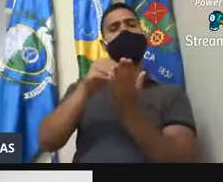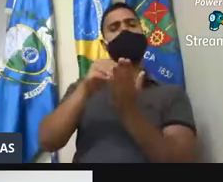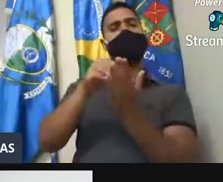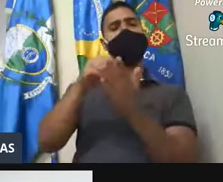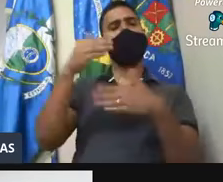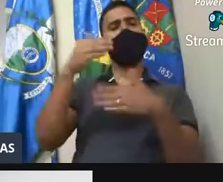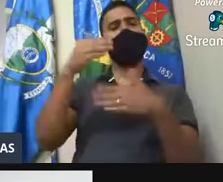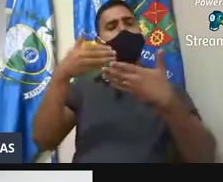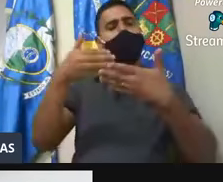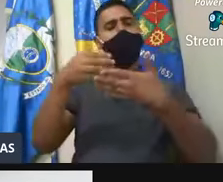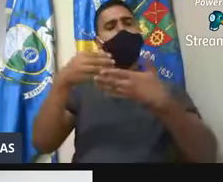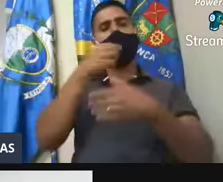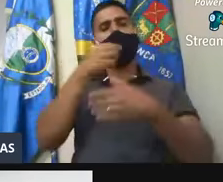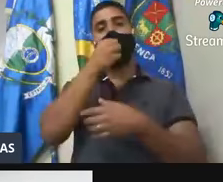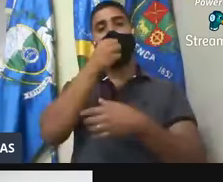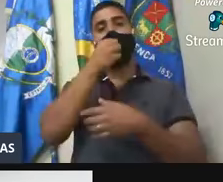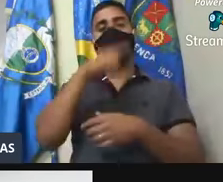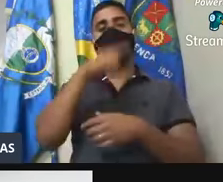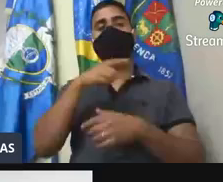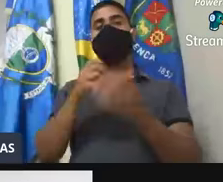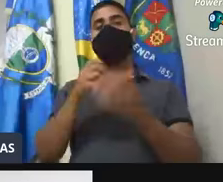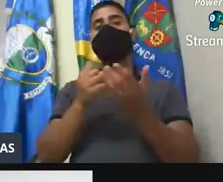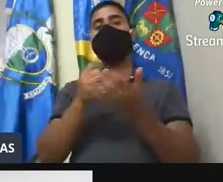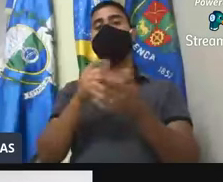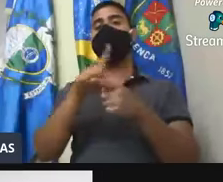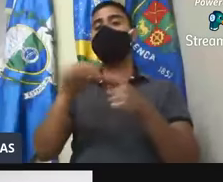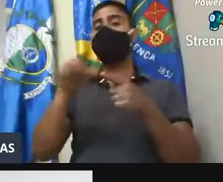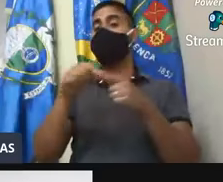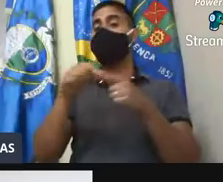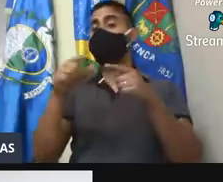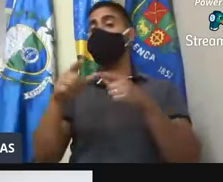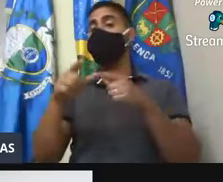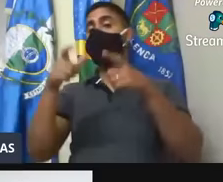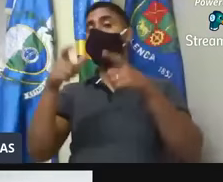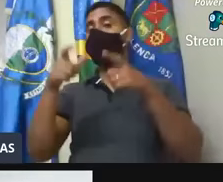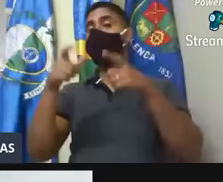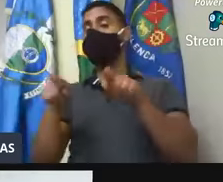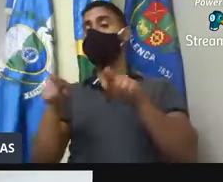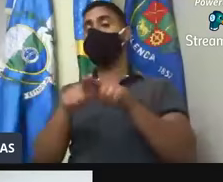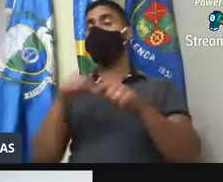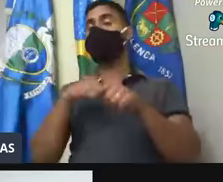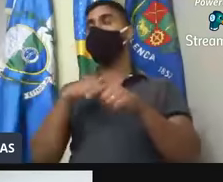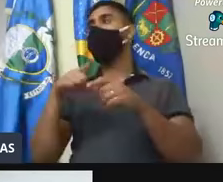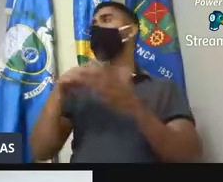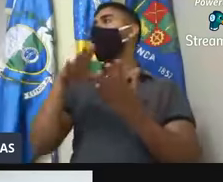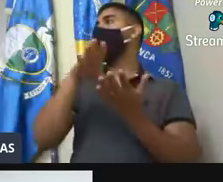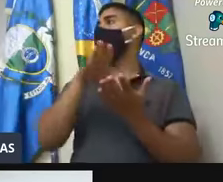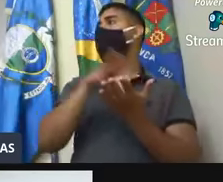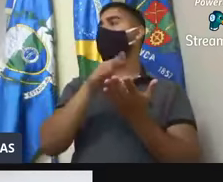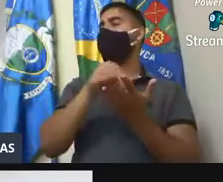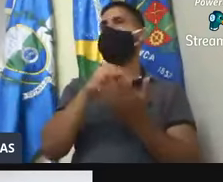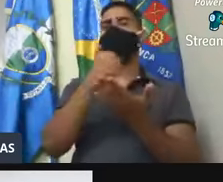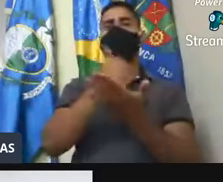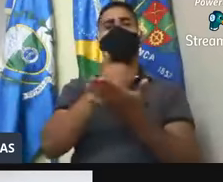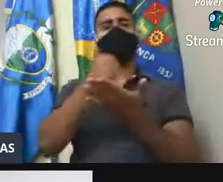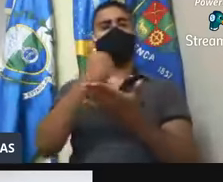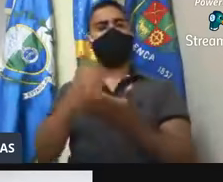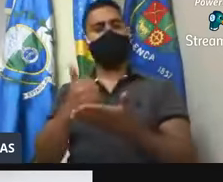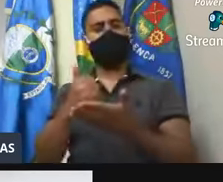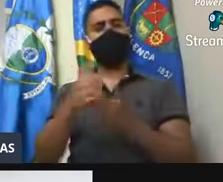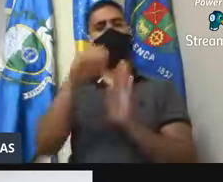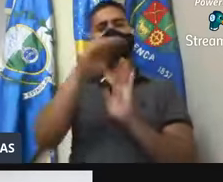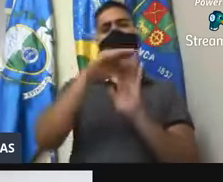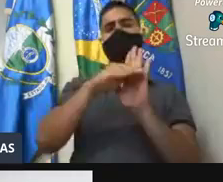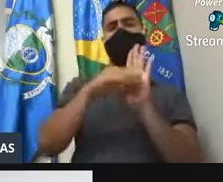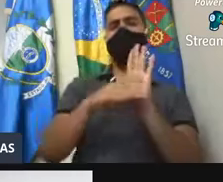processos envolvendo locação de imóveis, devendo ser enviados com cópia dos contratos, planilhas de